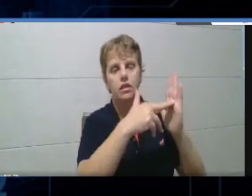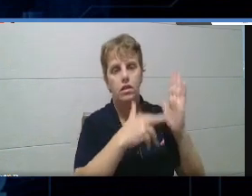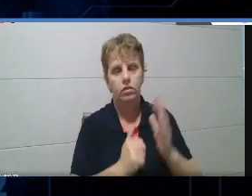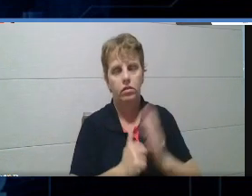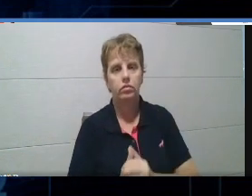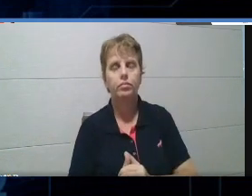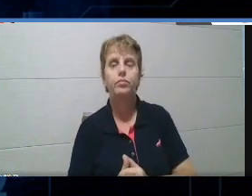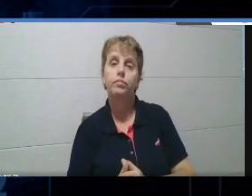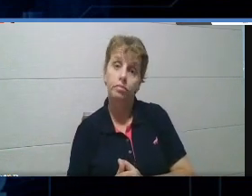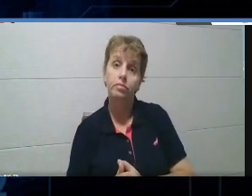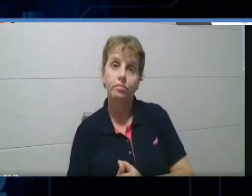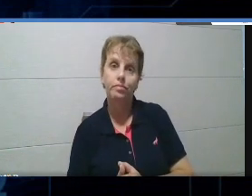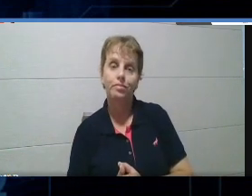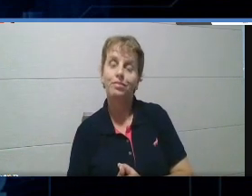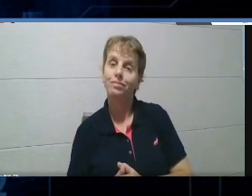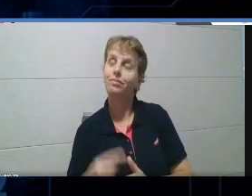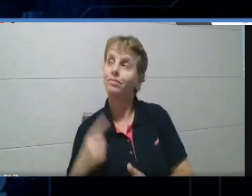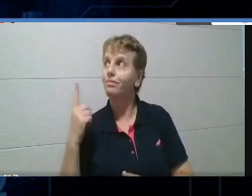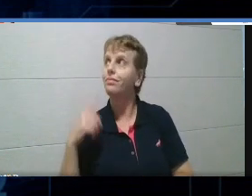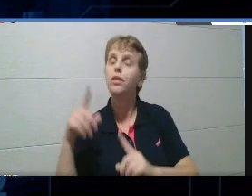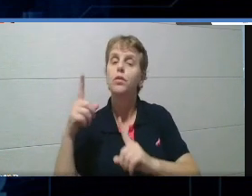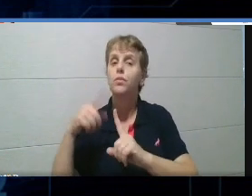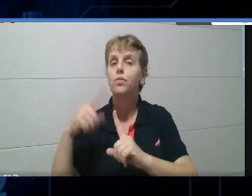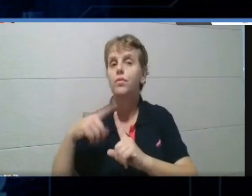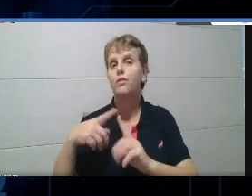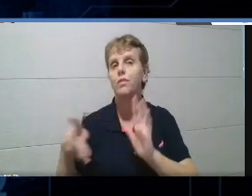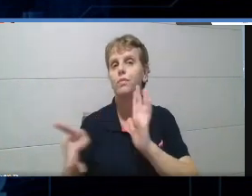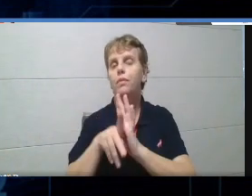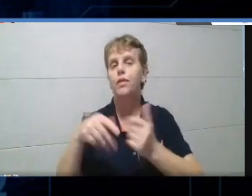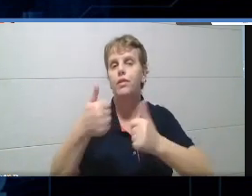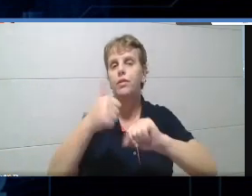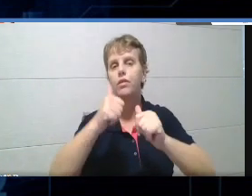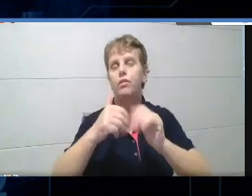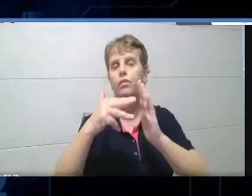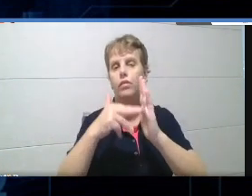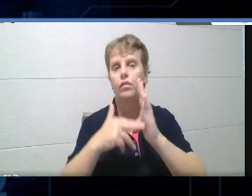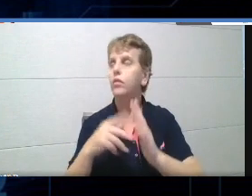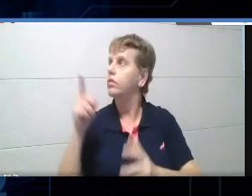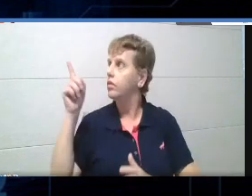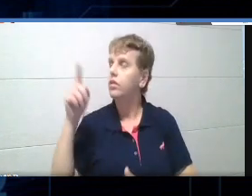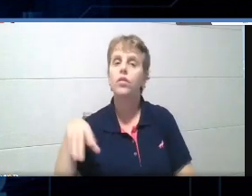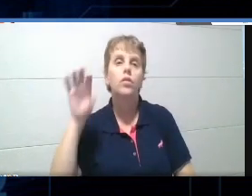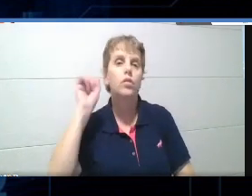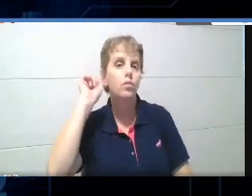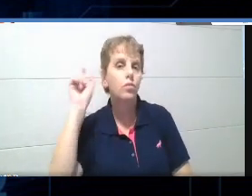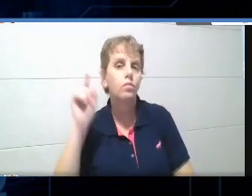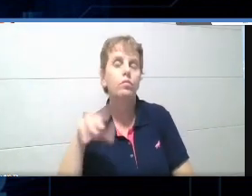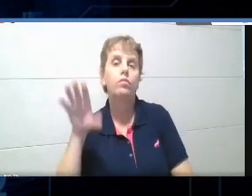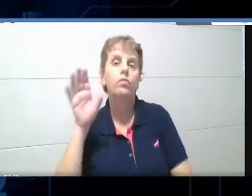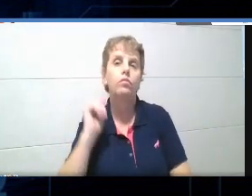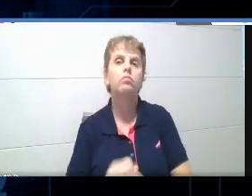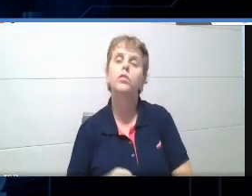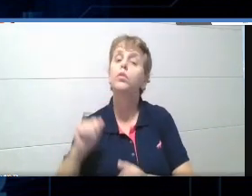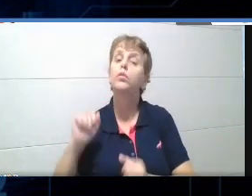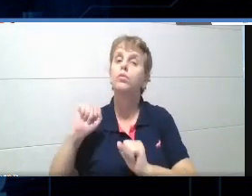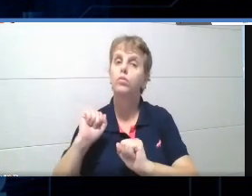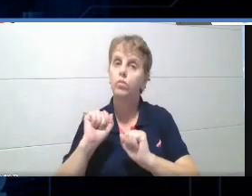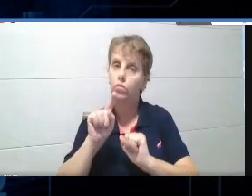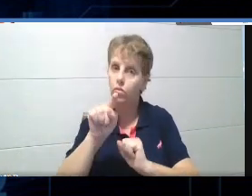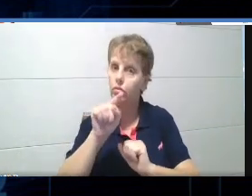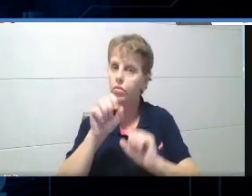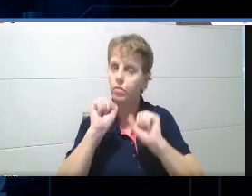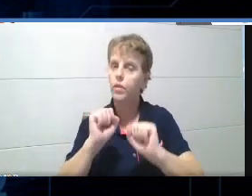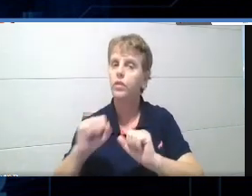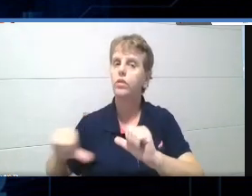deles aqui, então isso é um tipo de avaliação, um podcast, você pode fazer o contrário ainda, você pode